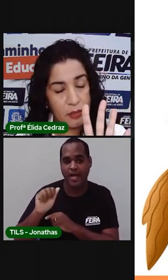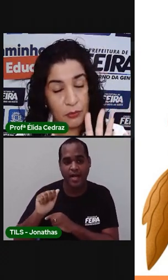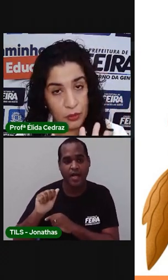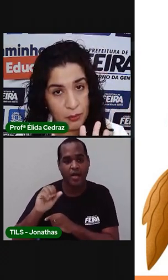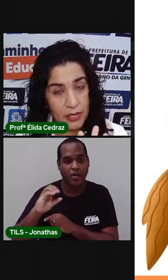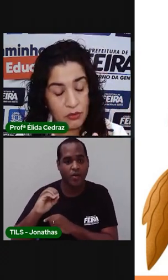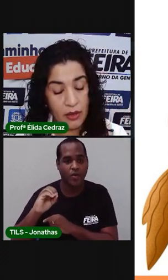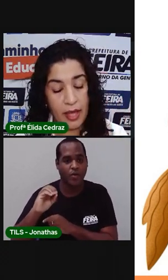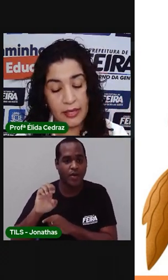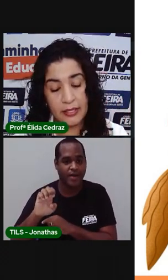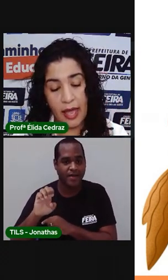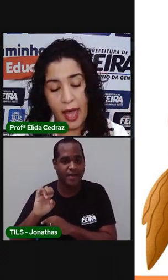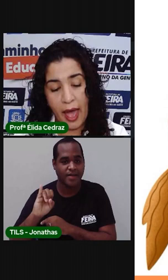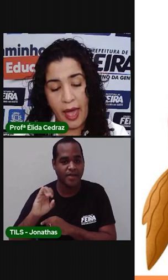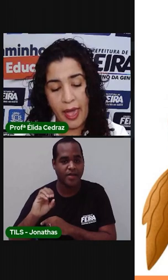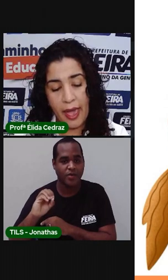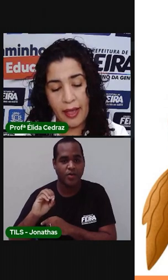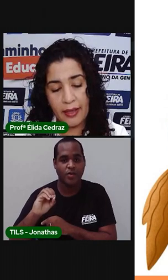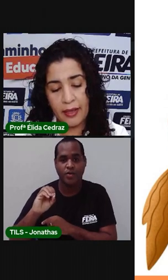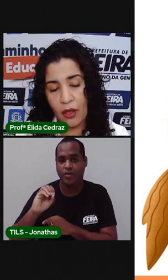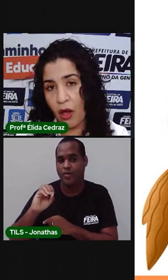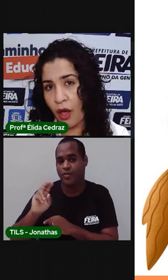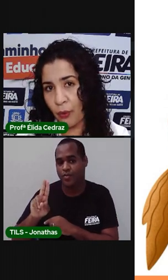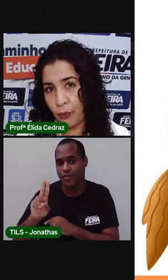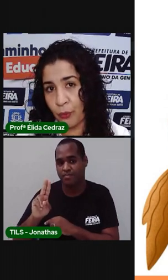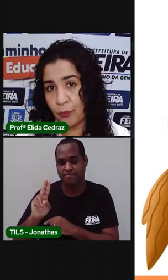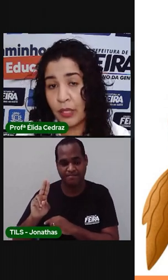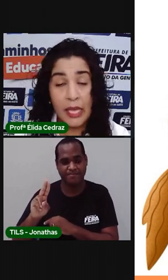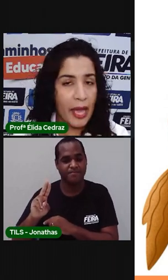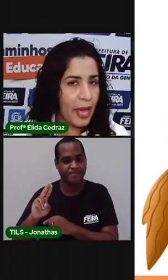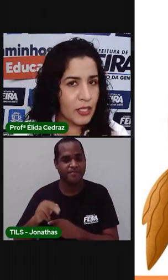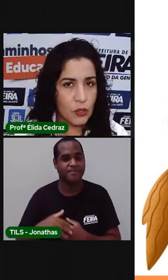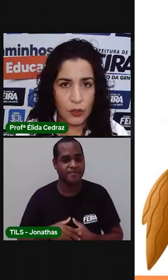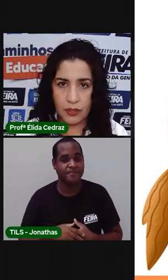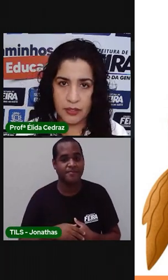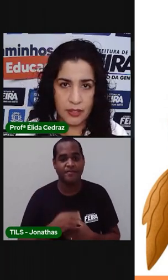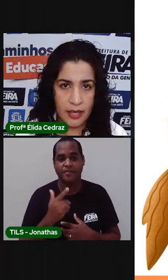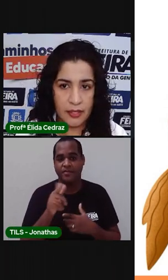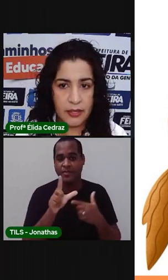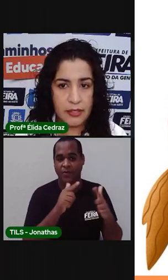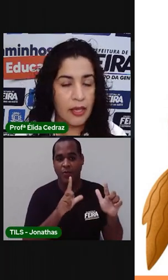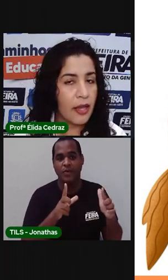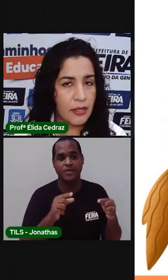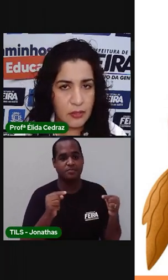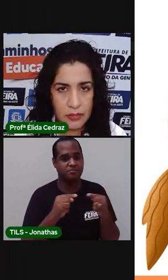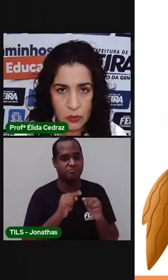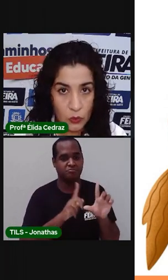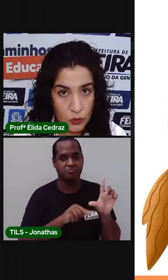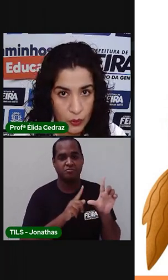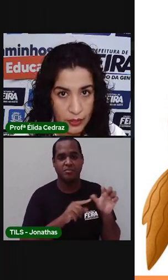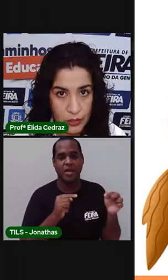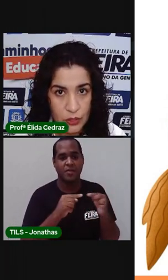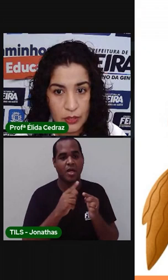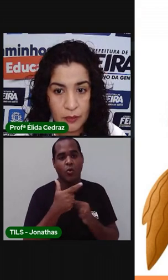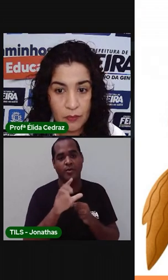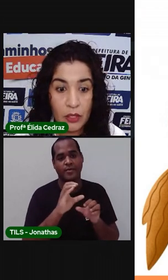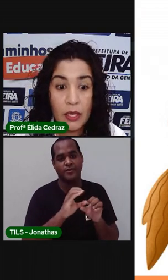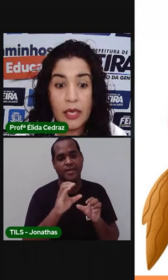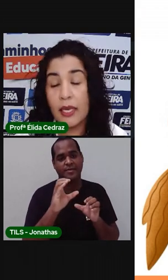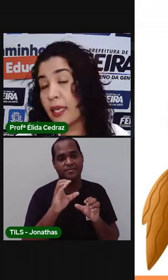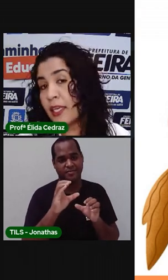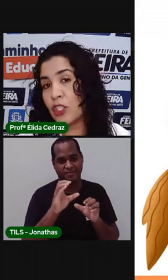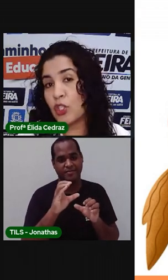você conhece muito bem as vogais. A, E, E, I, I, O, U. As outras letras, elas são as consoantes.